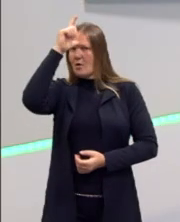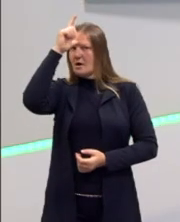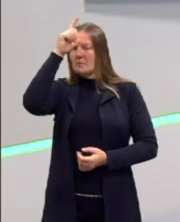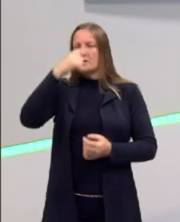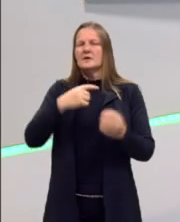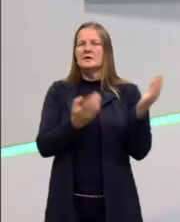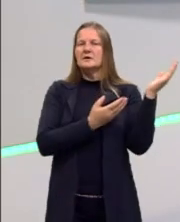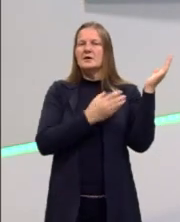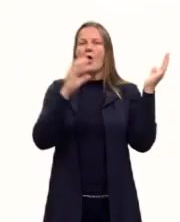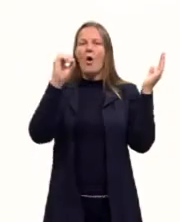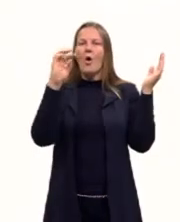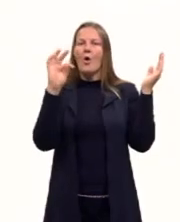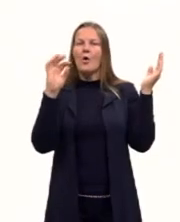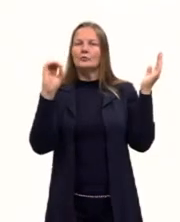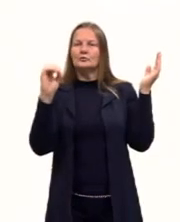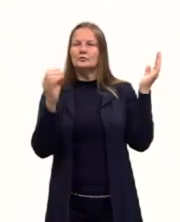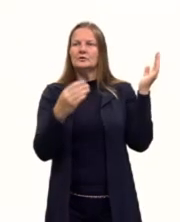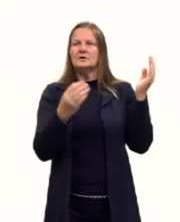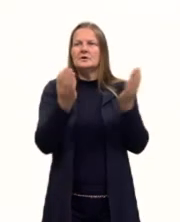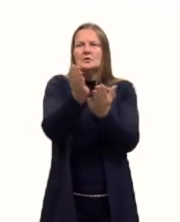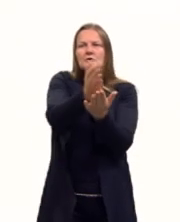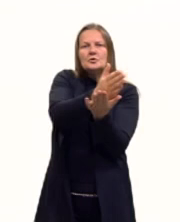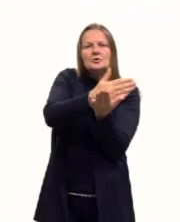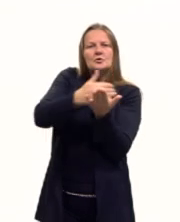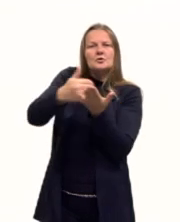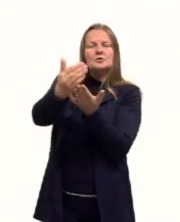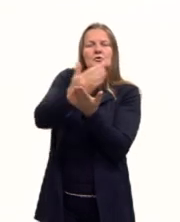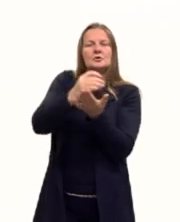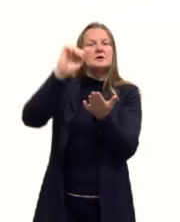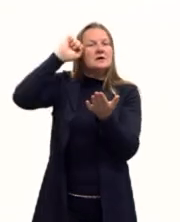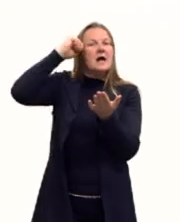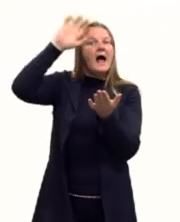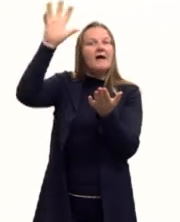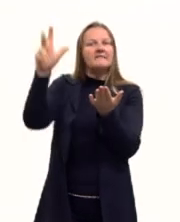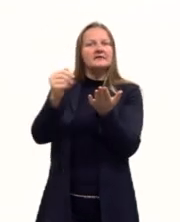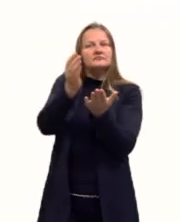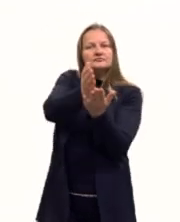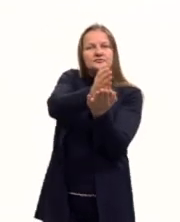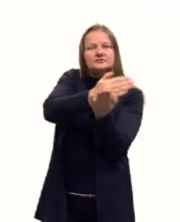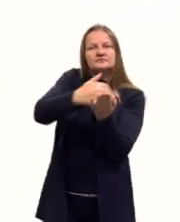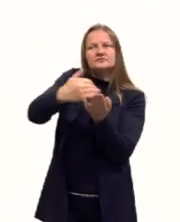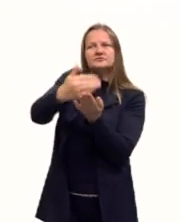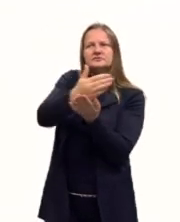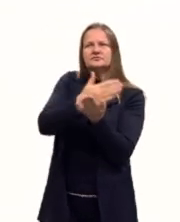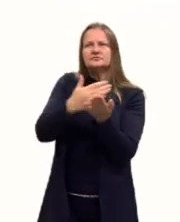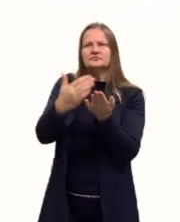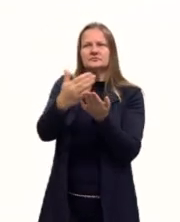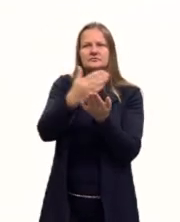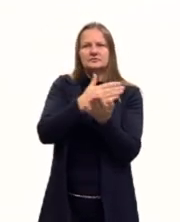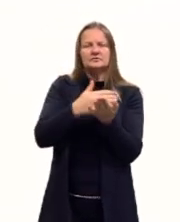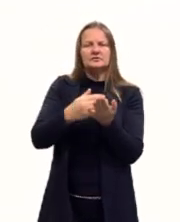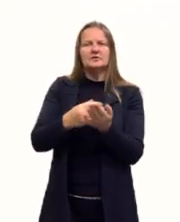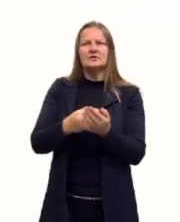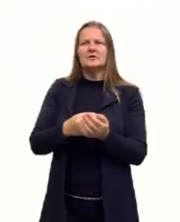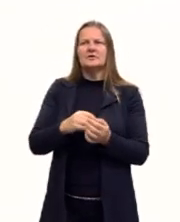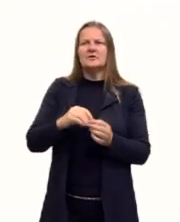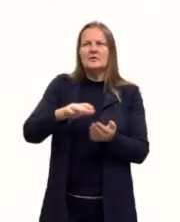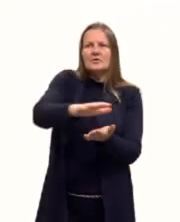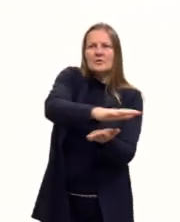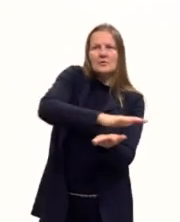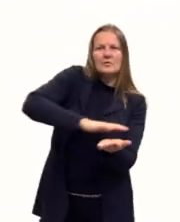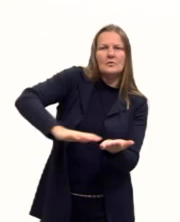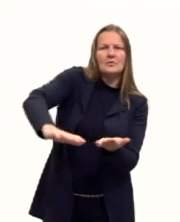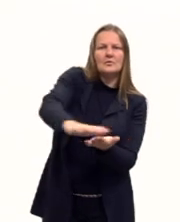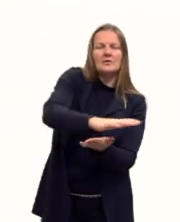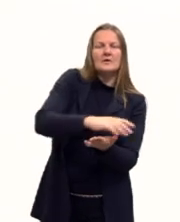Bismarck, estaria partilhando, dividindo a África entre os países europeus. E ali a África aparece como se